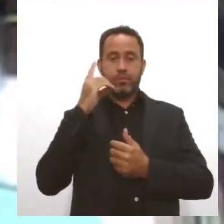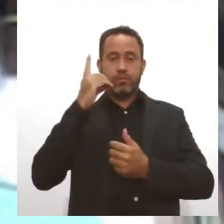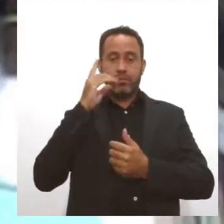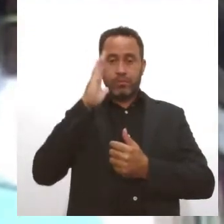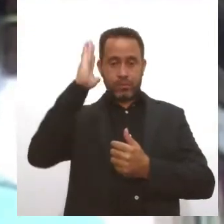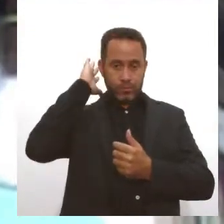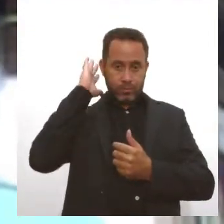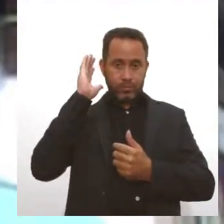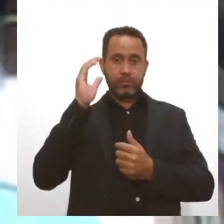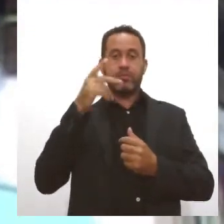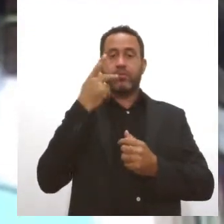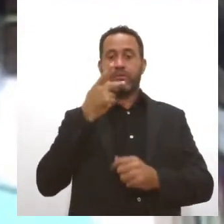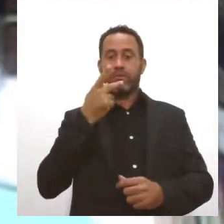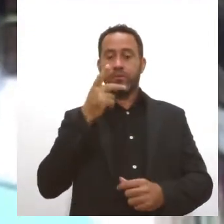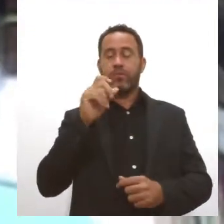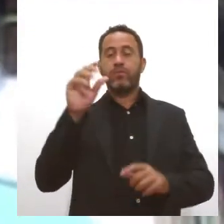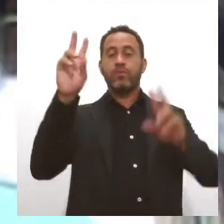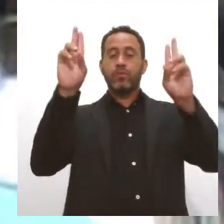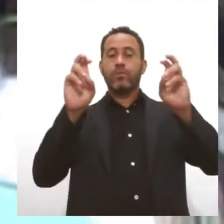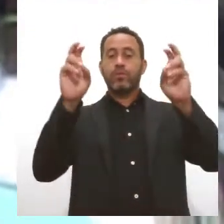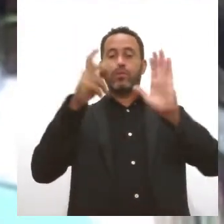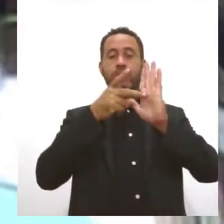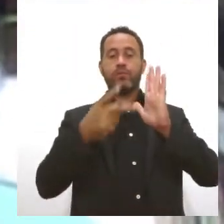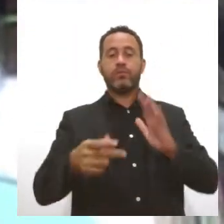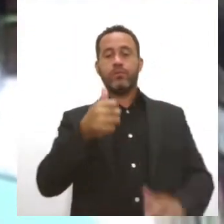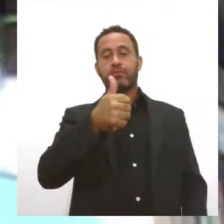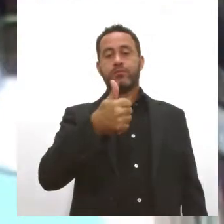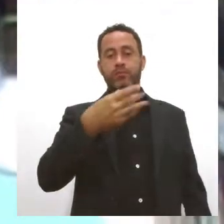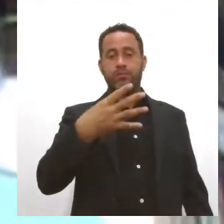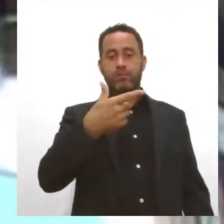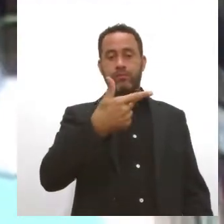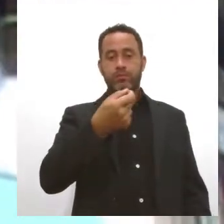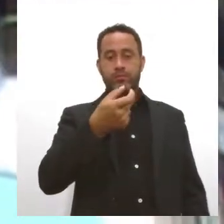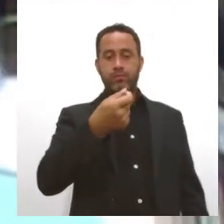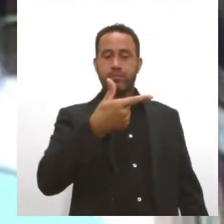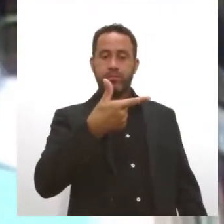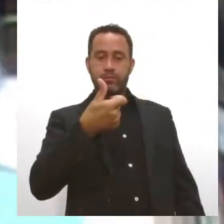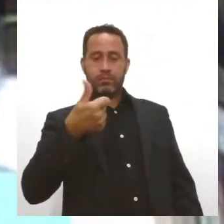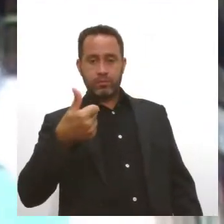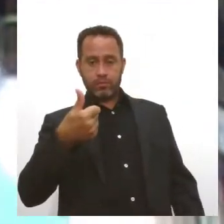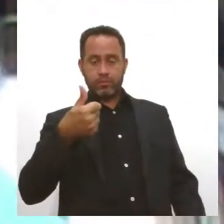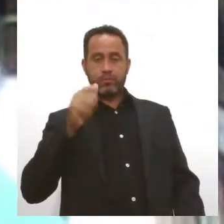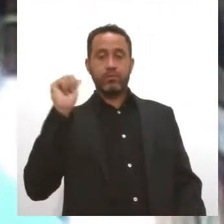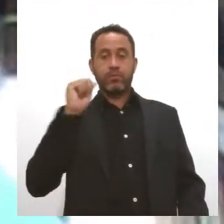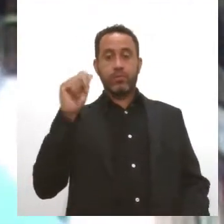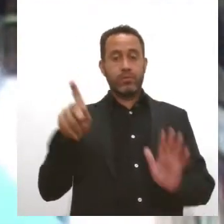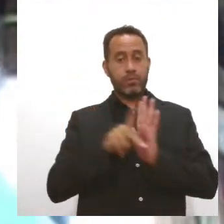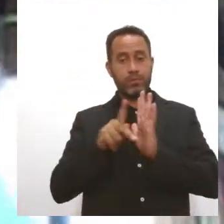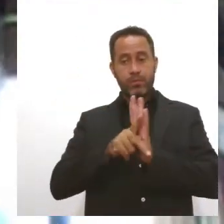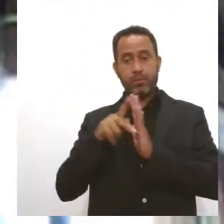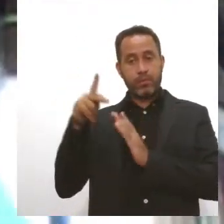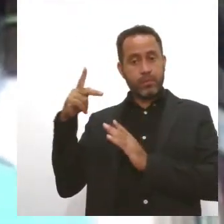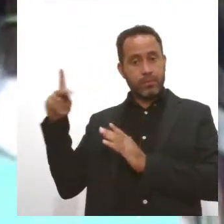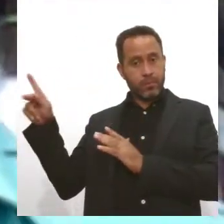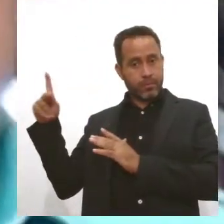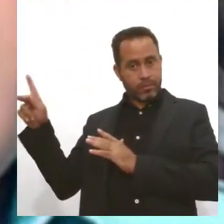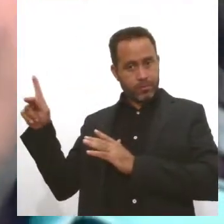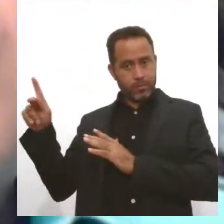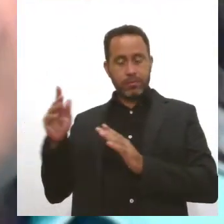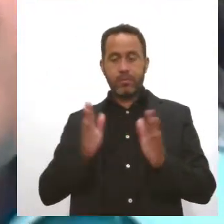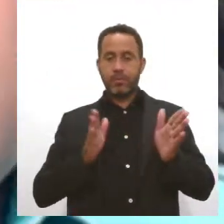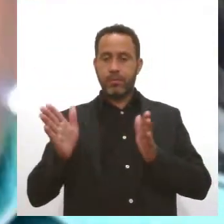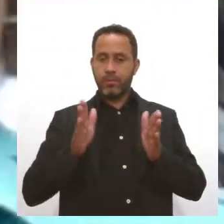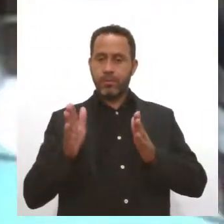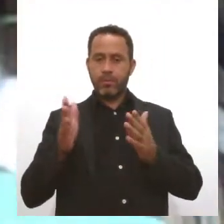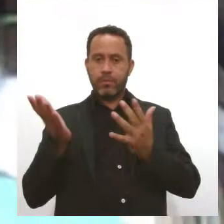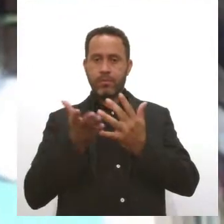descreveu aos colegas o tema do projeto 14 de 2021, de sua autoria, que prevê um prazo mínimo de postagem de boletos